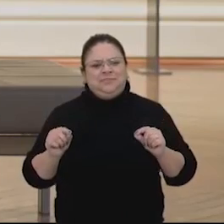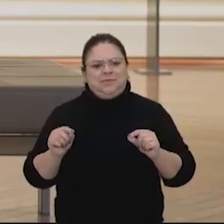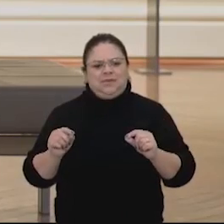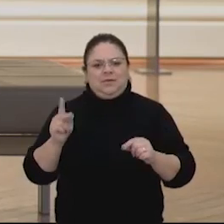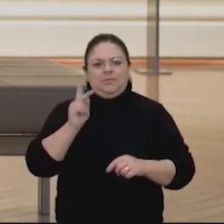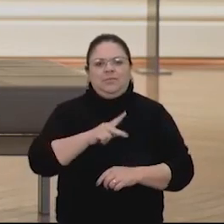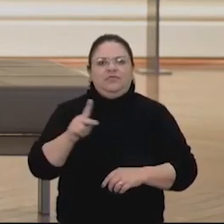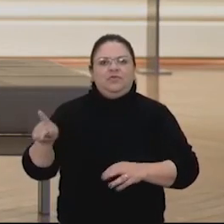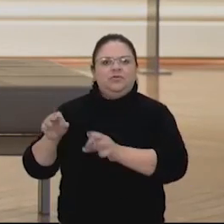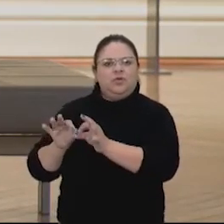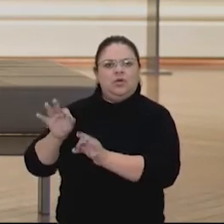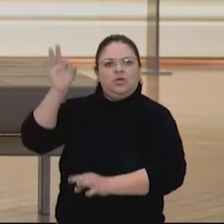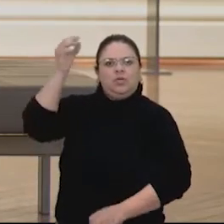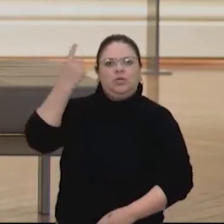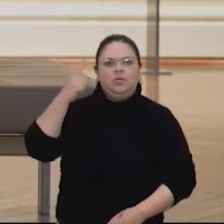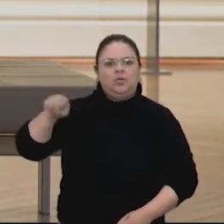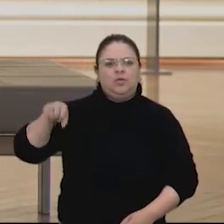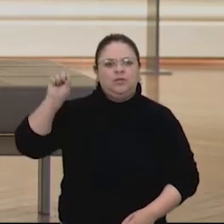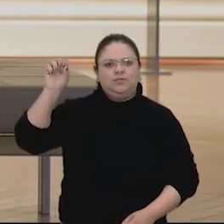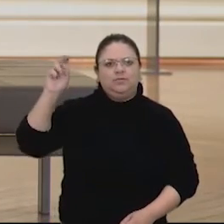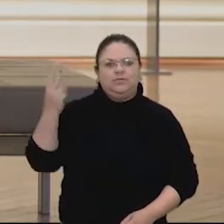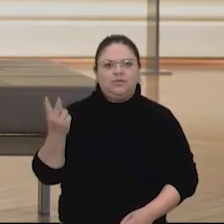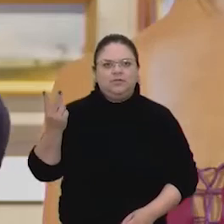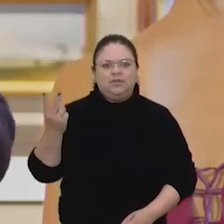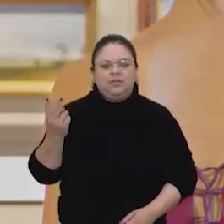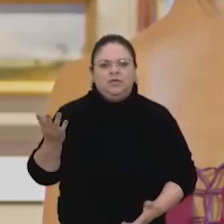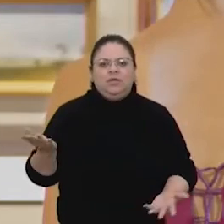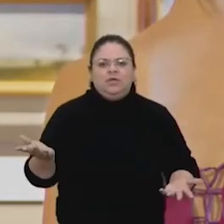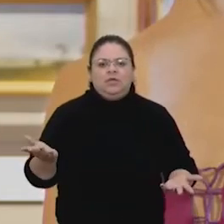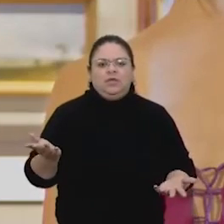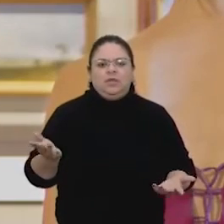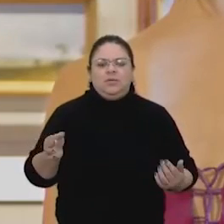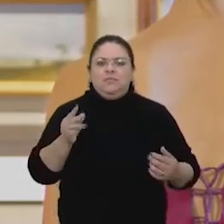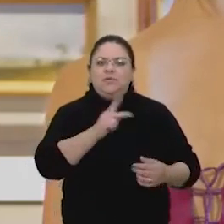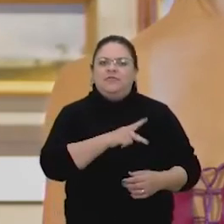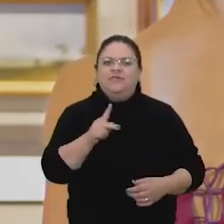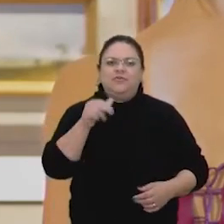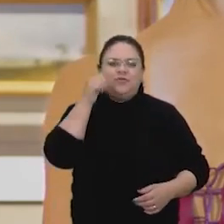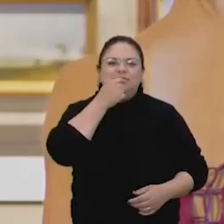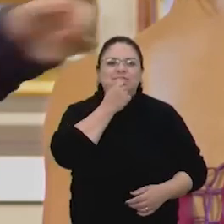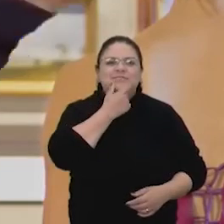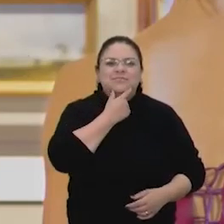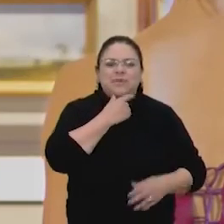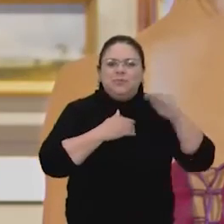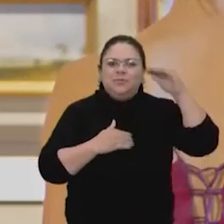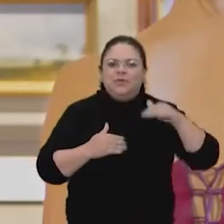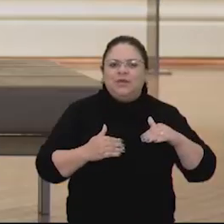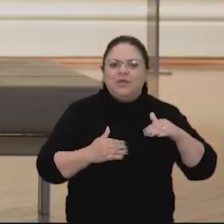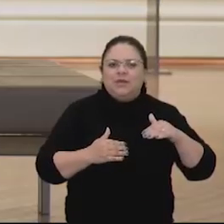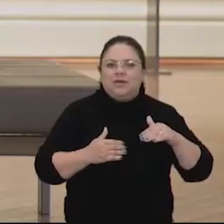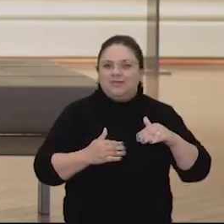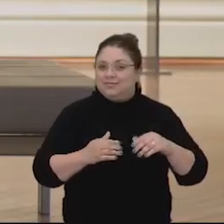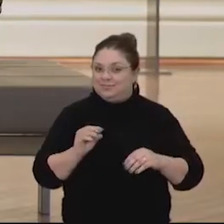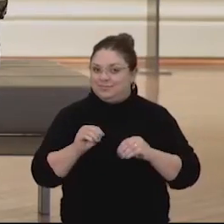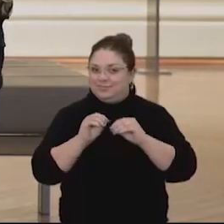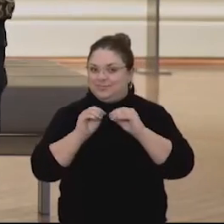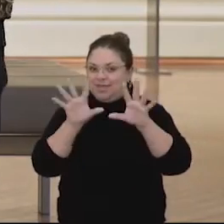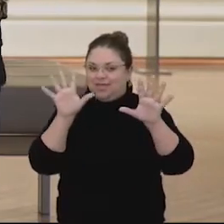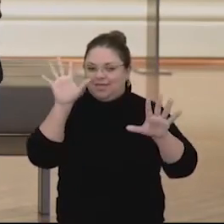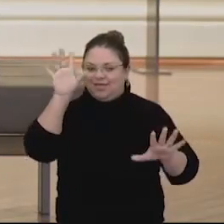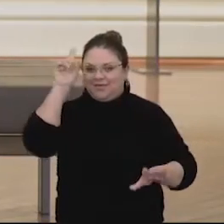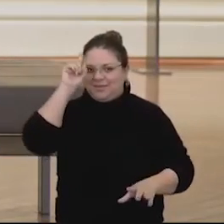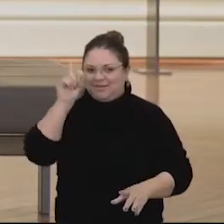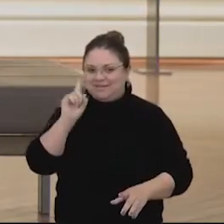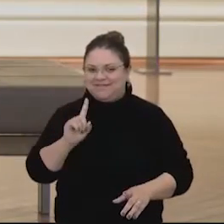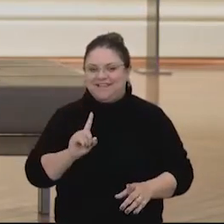oitenta, como que a professora está do tamanho dele? É verdade. Mágicas da televisão, segredos da TV, nunca vamos falar, nunca revelaremos